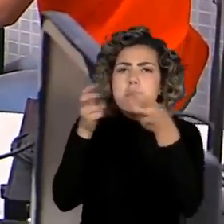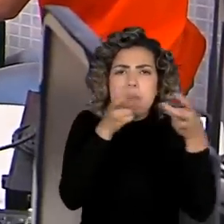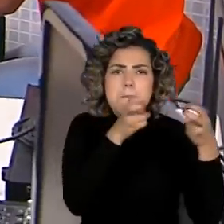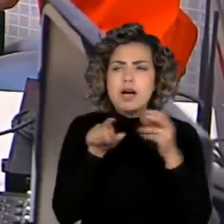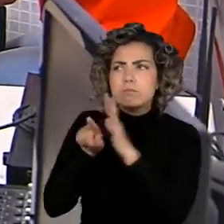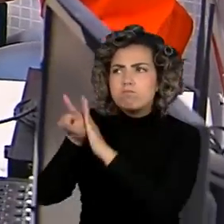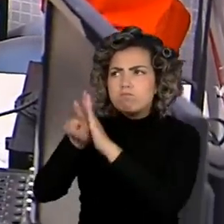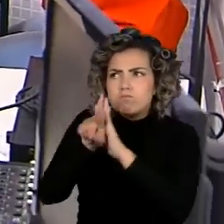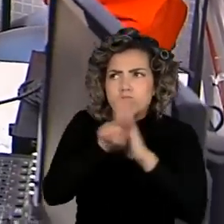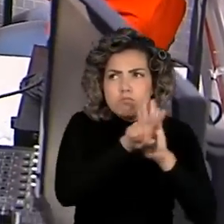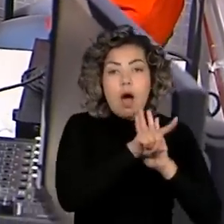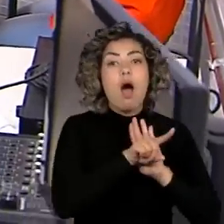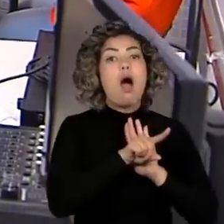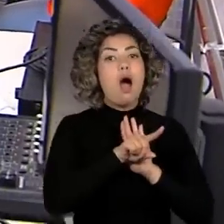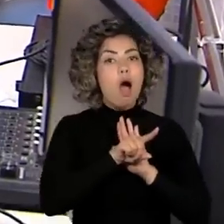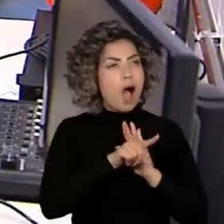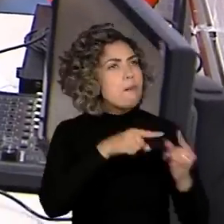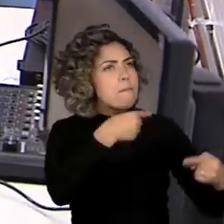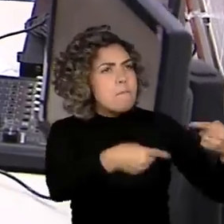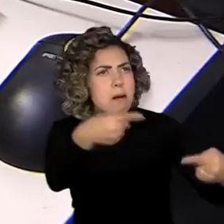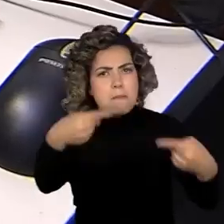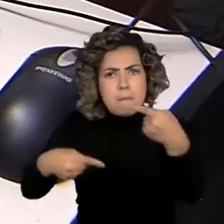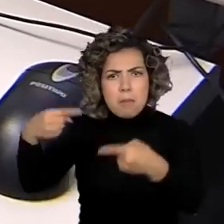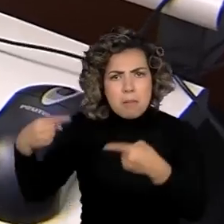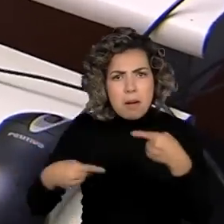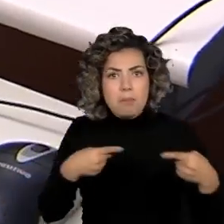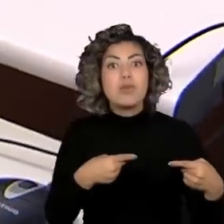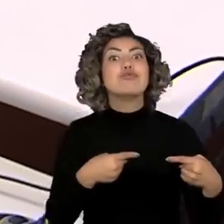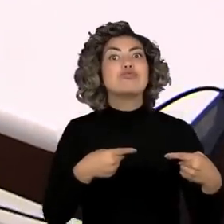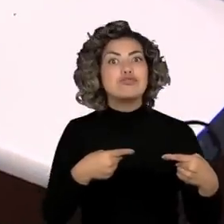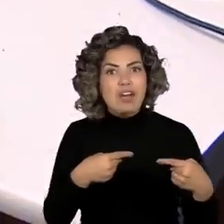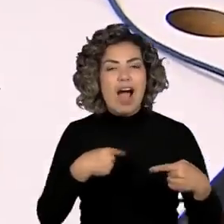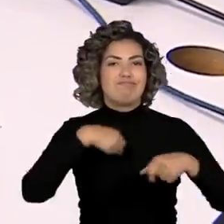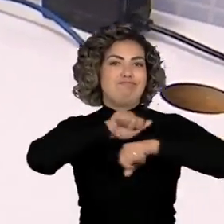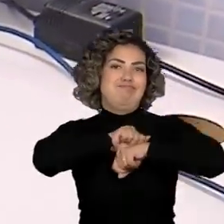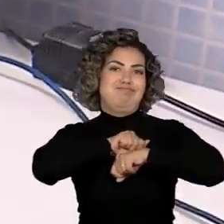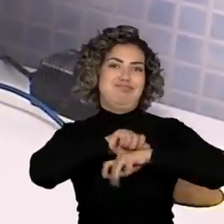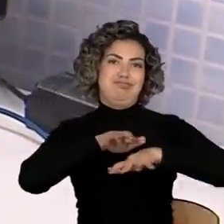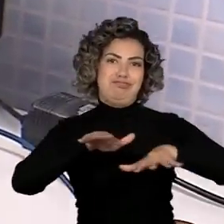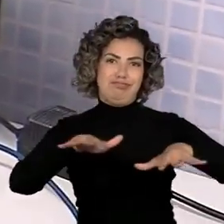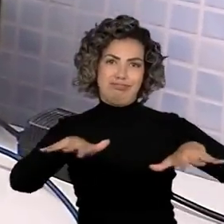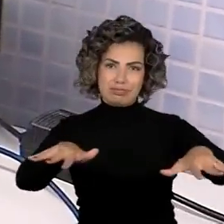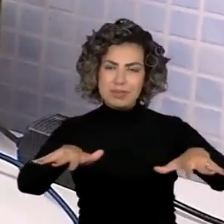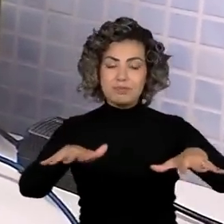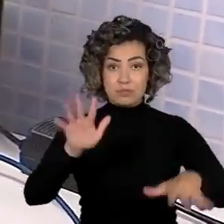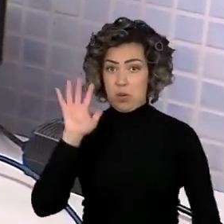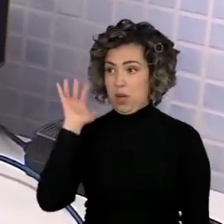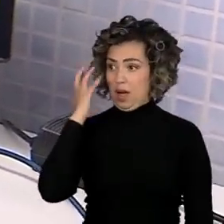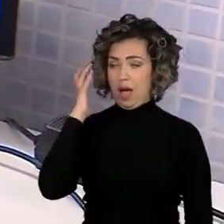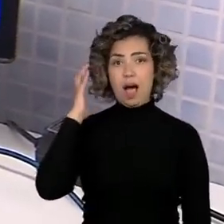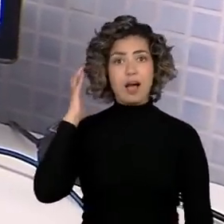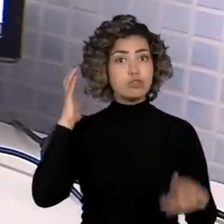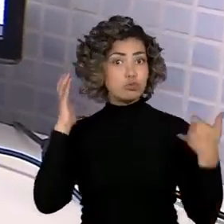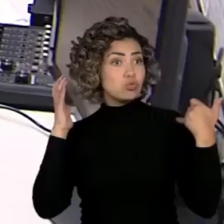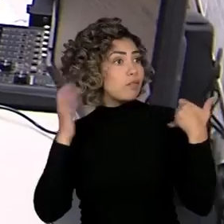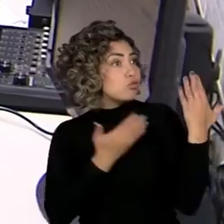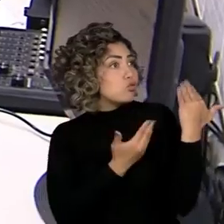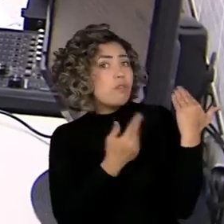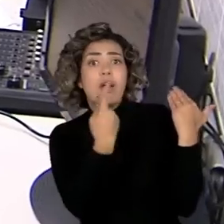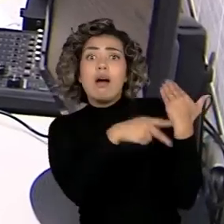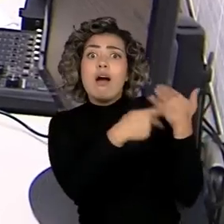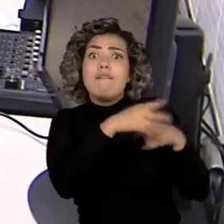reportar. Na rádio, através dos pilares de uma notícia, as crianças se tornam protagonistas,